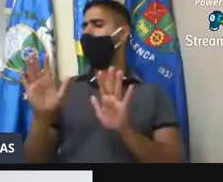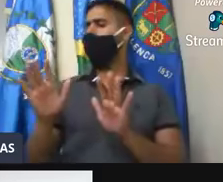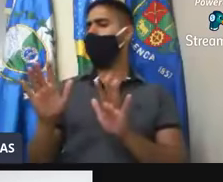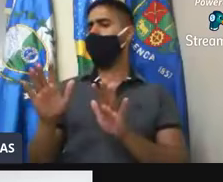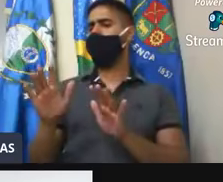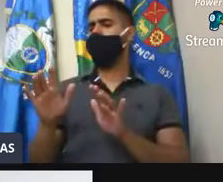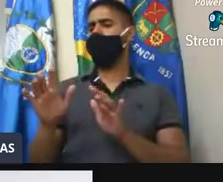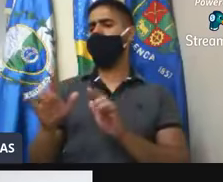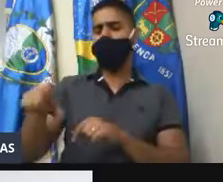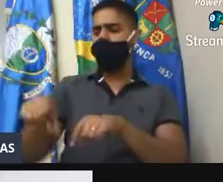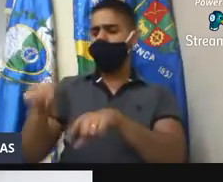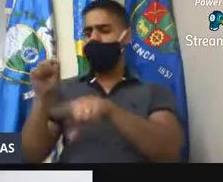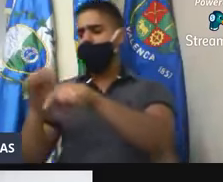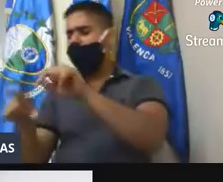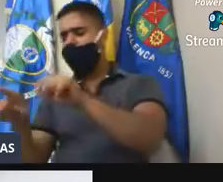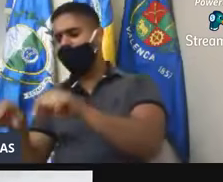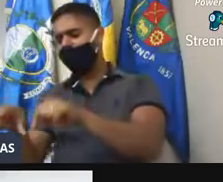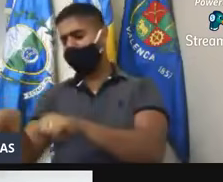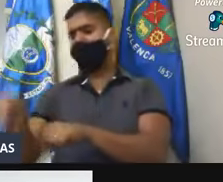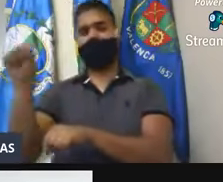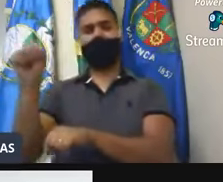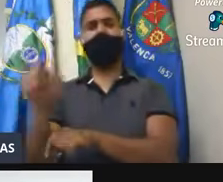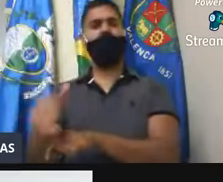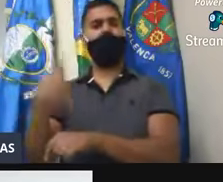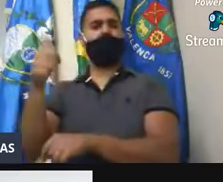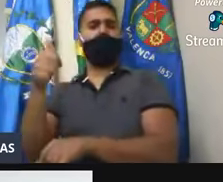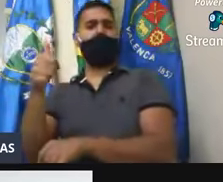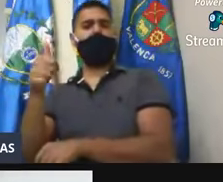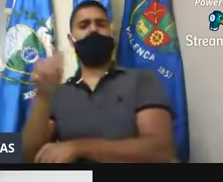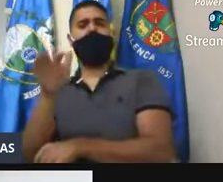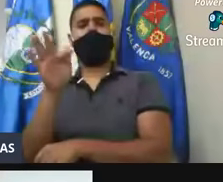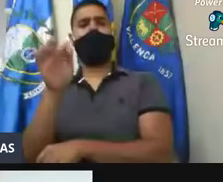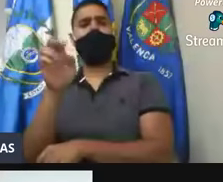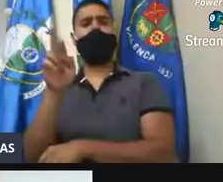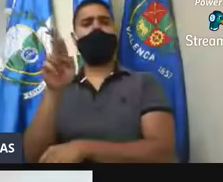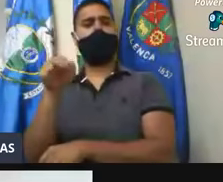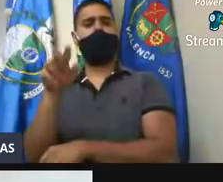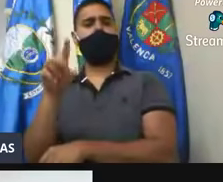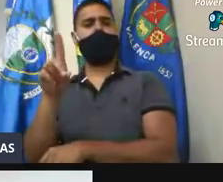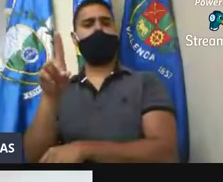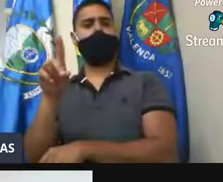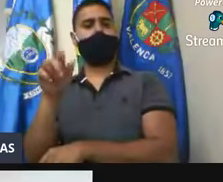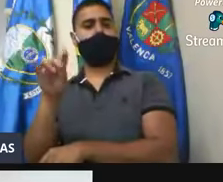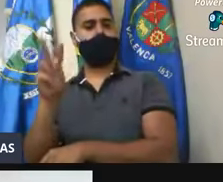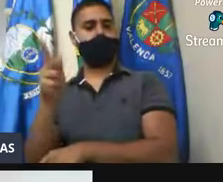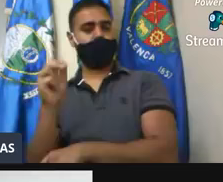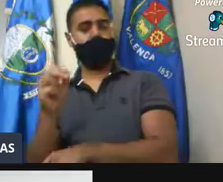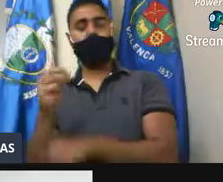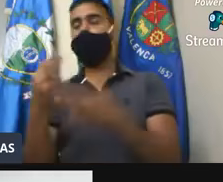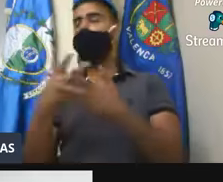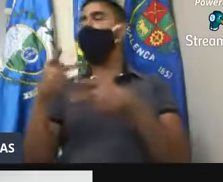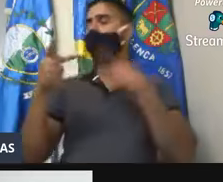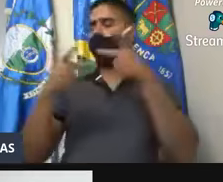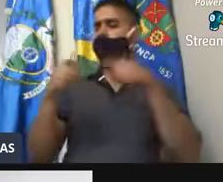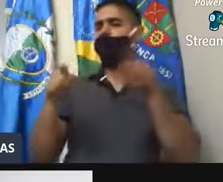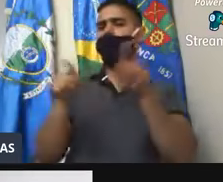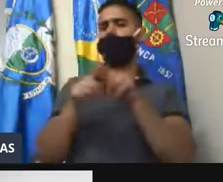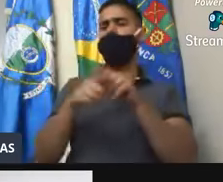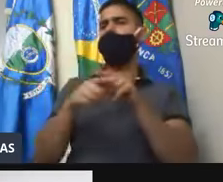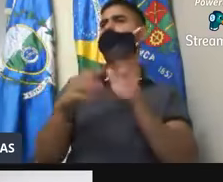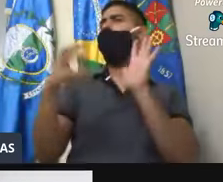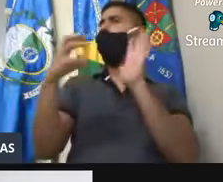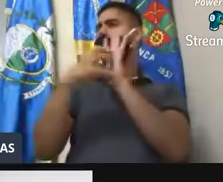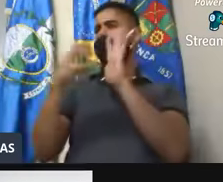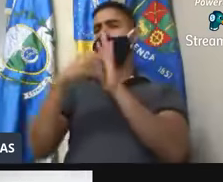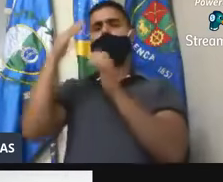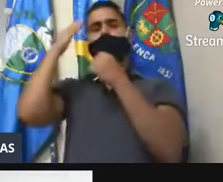ainda é o melhor. Vocês não tenham dúvida disso. Então, é o que eu queria colocar e queria que a casa entendesse